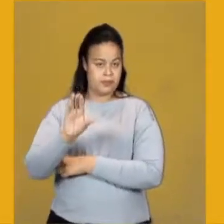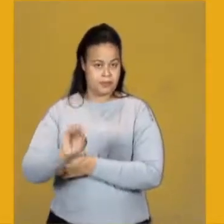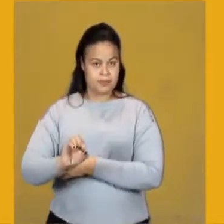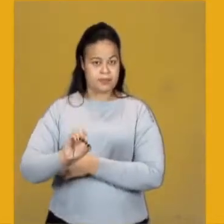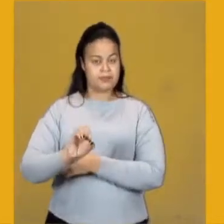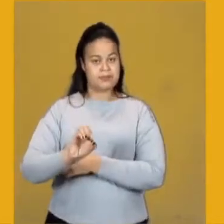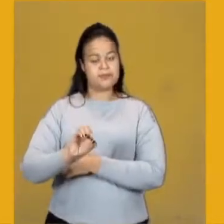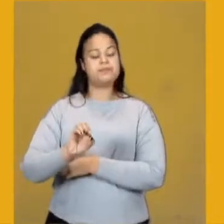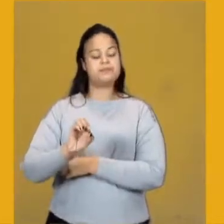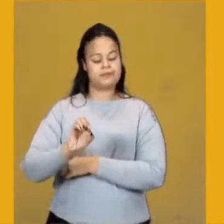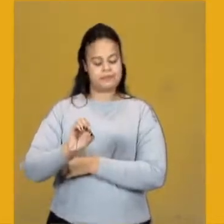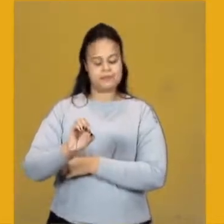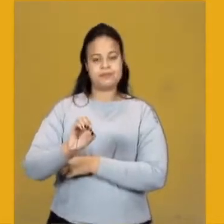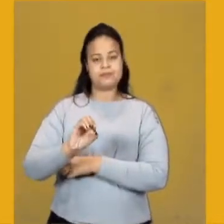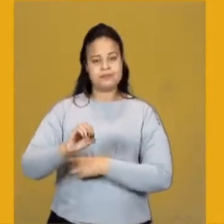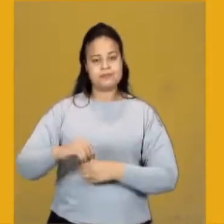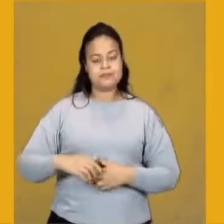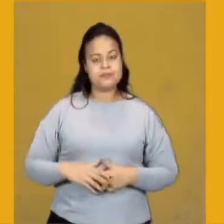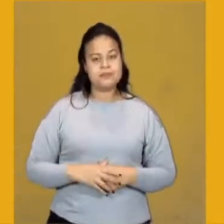Rio Branco.